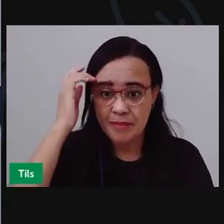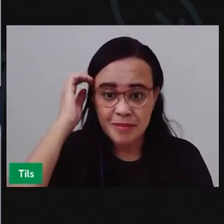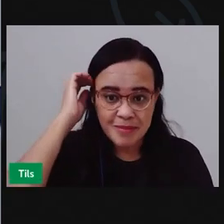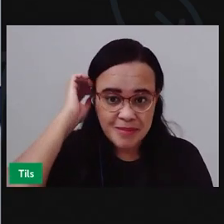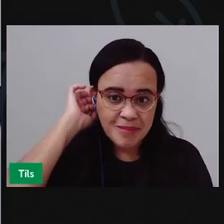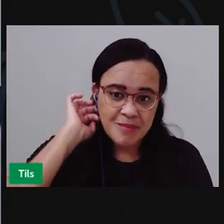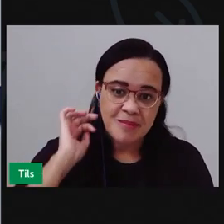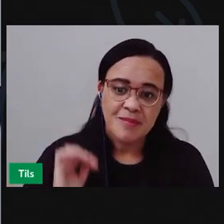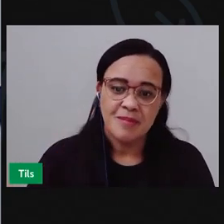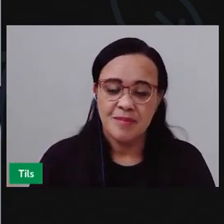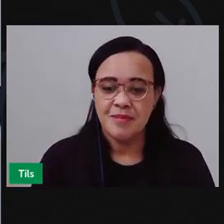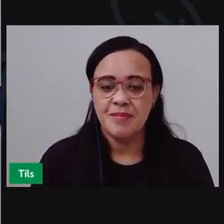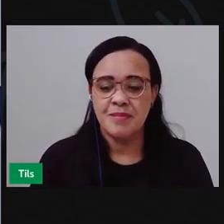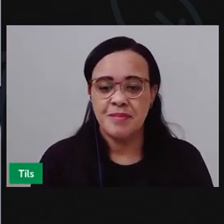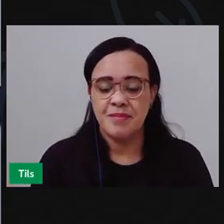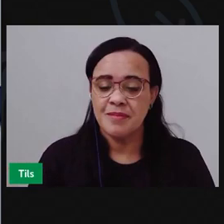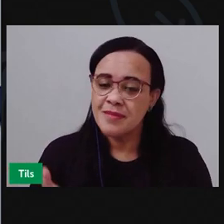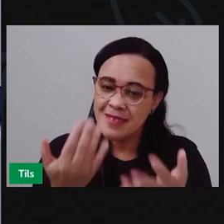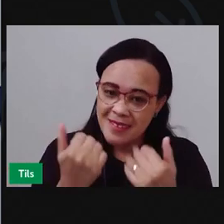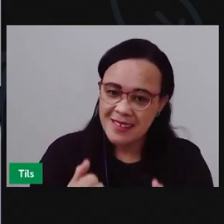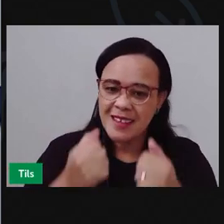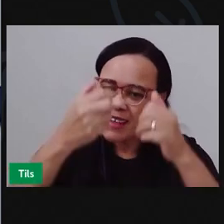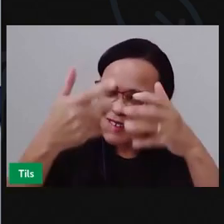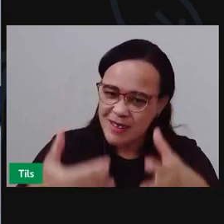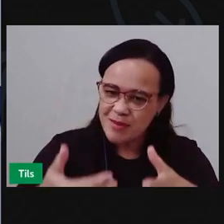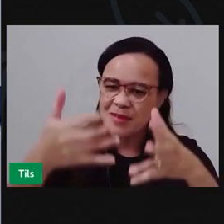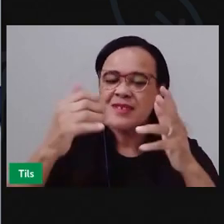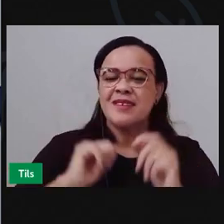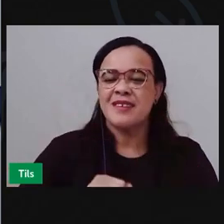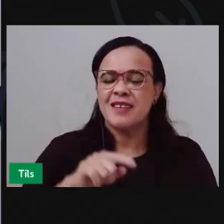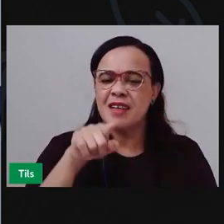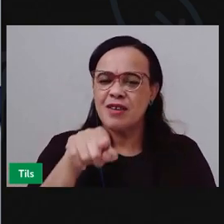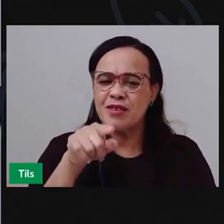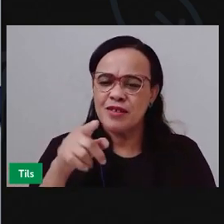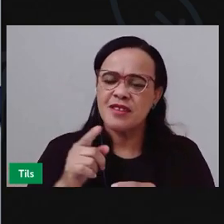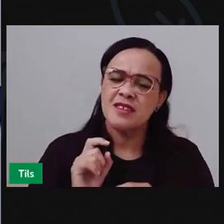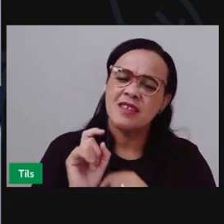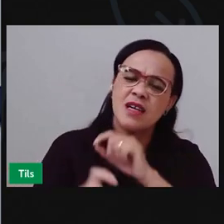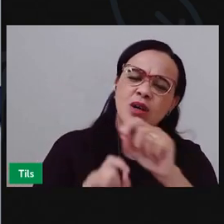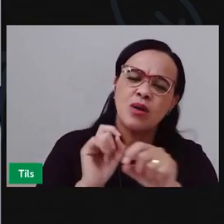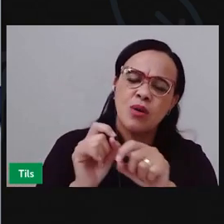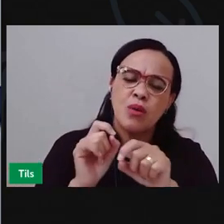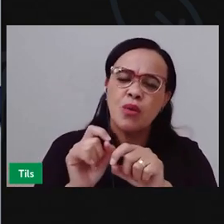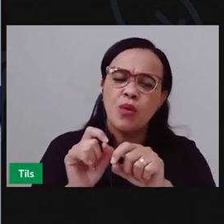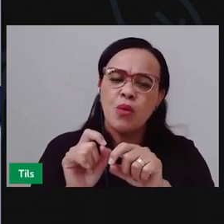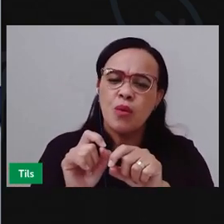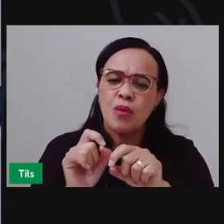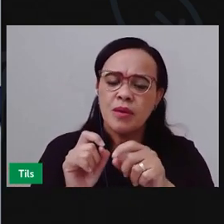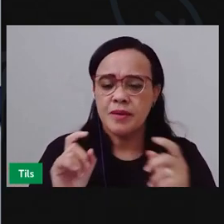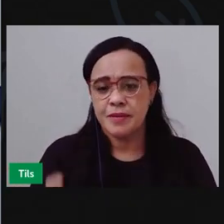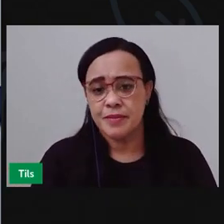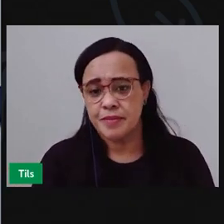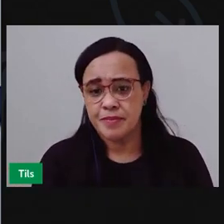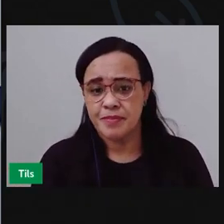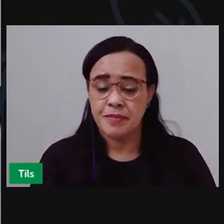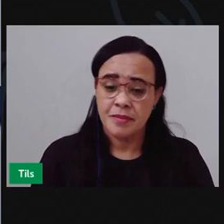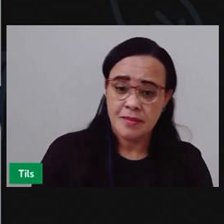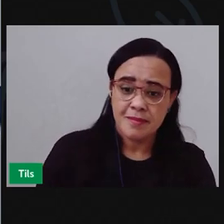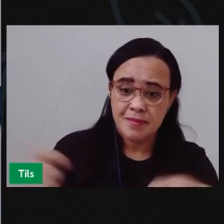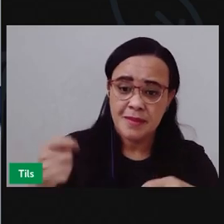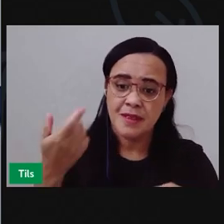Contem aqui para mim, vocês conseguiram realizar